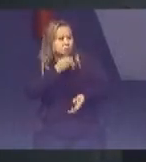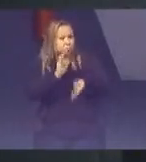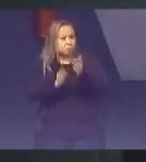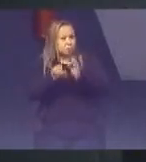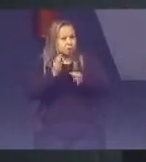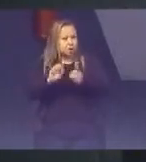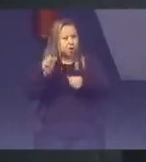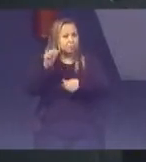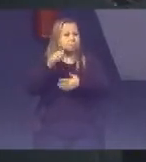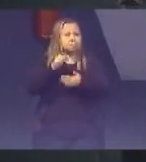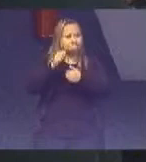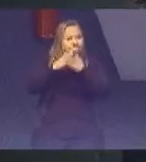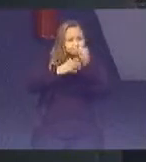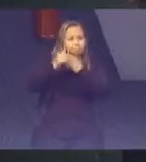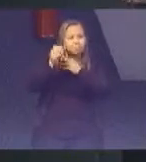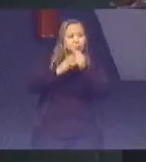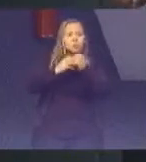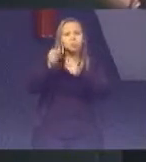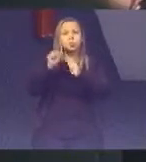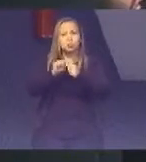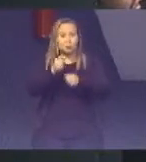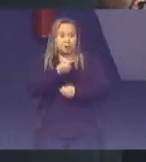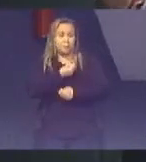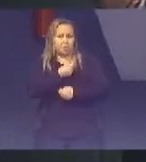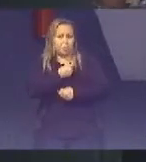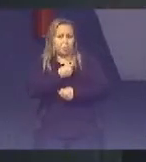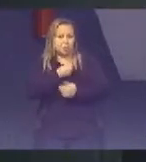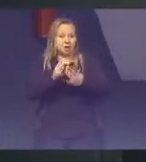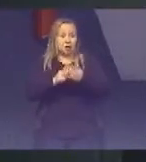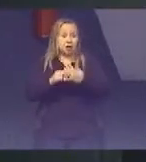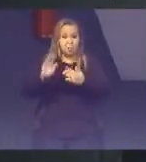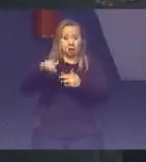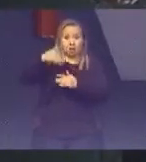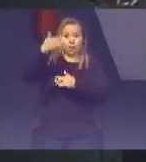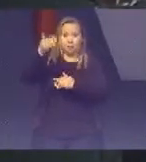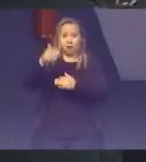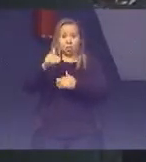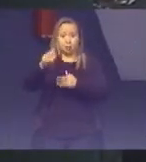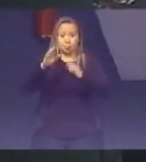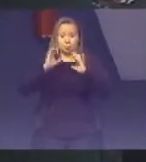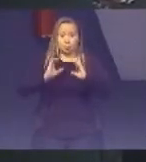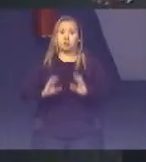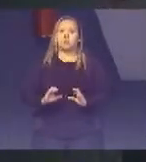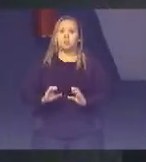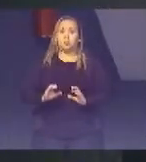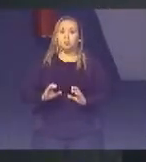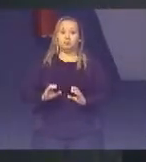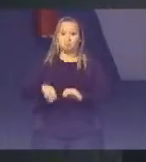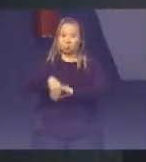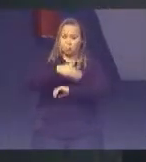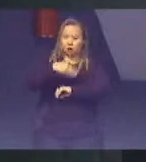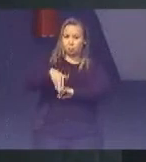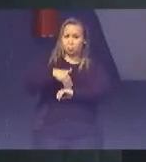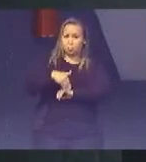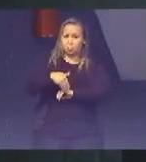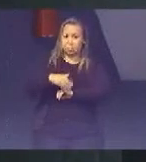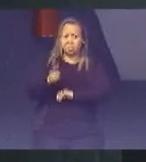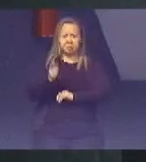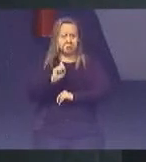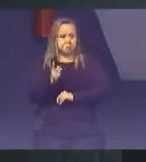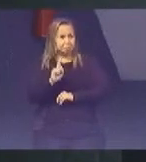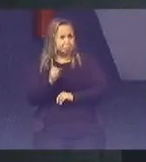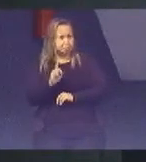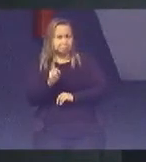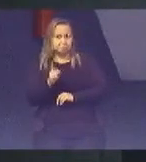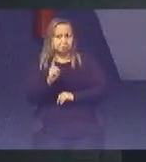produz Na esfera extrajudicial Indo até o cidadão Isso não faz parte da agenda 2030